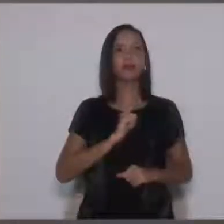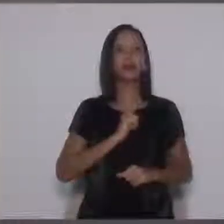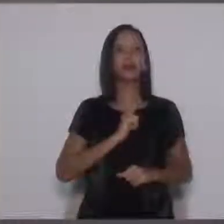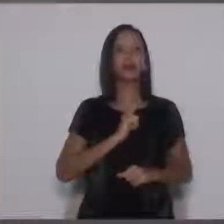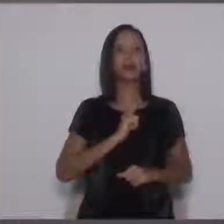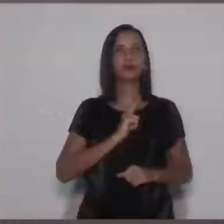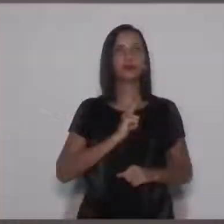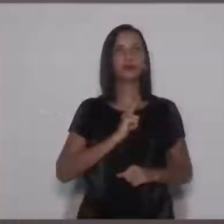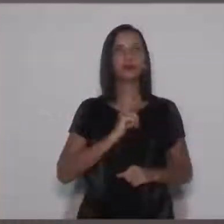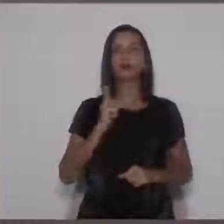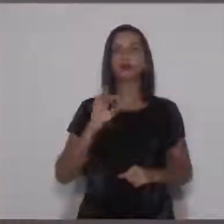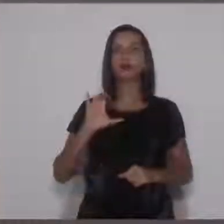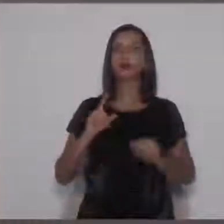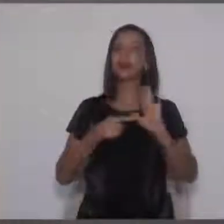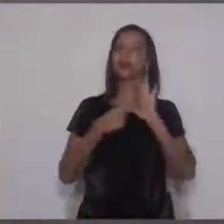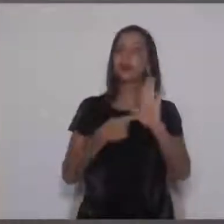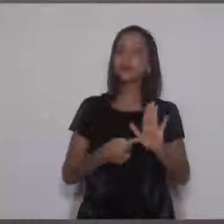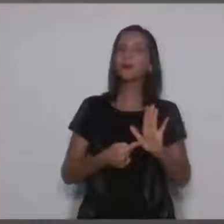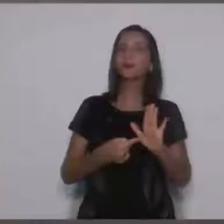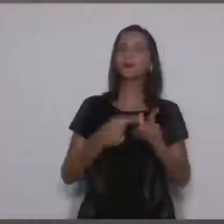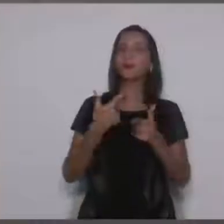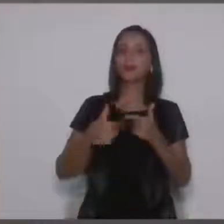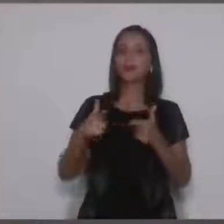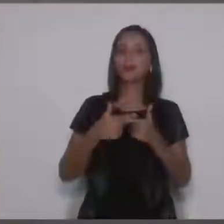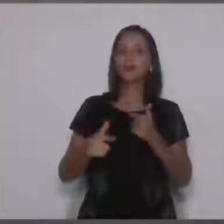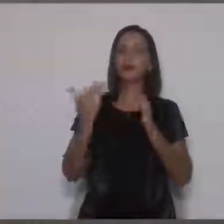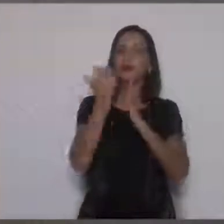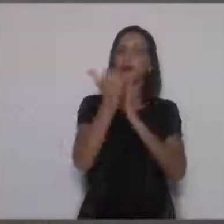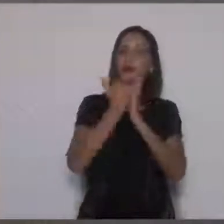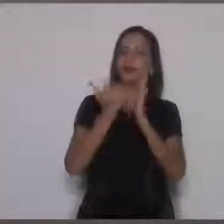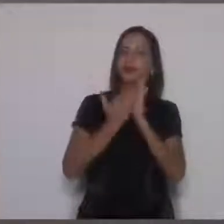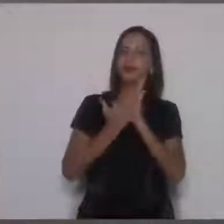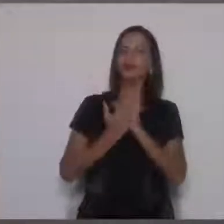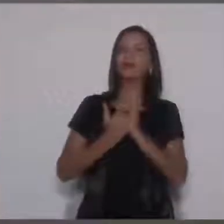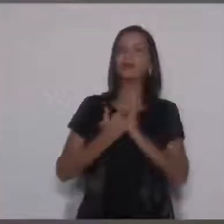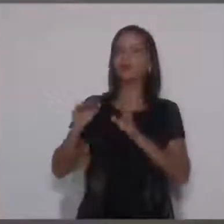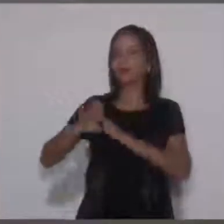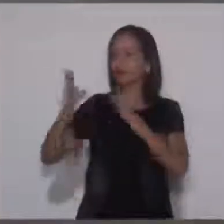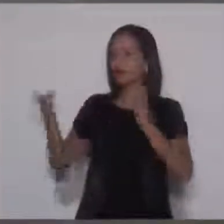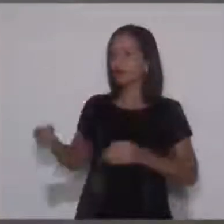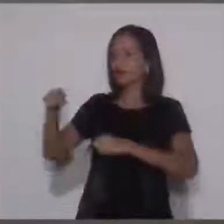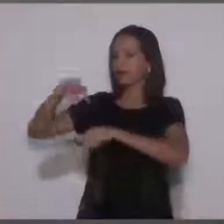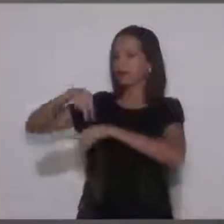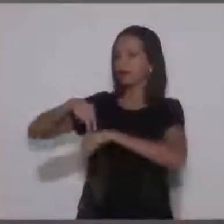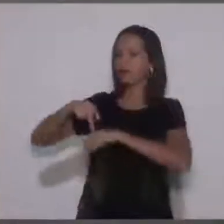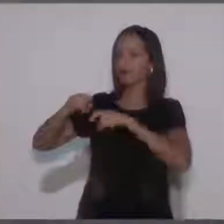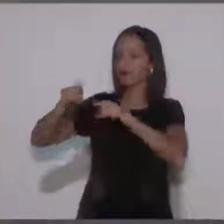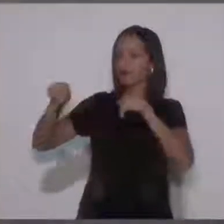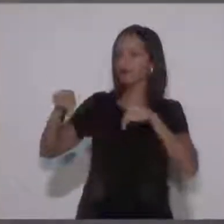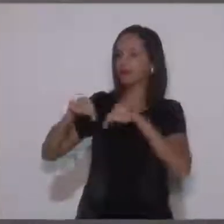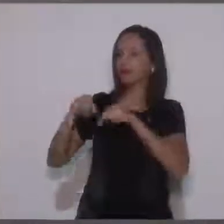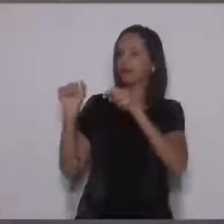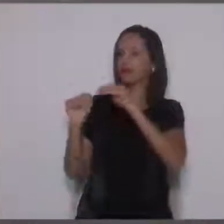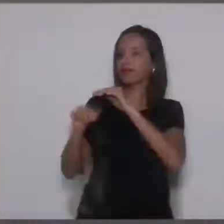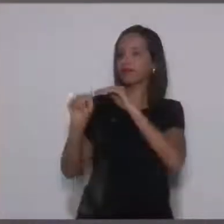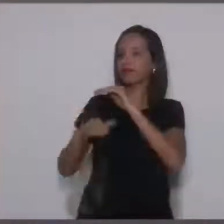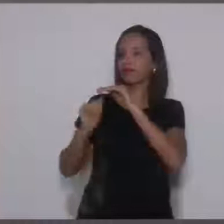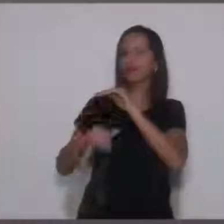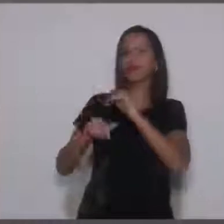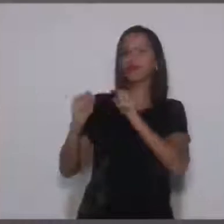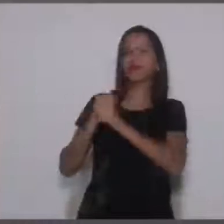Edson PC apresentou alguns problemas na tribuna com relação a esse espaço de depósito de